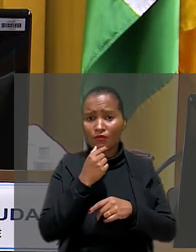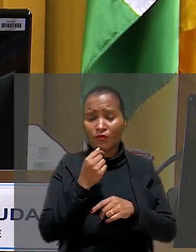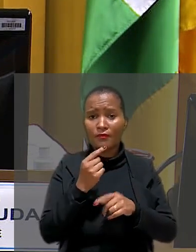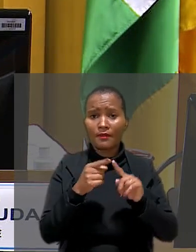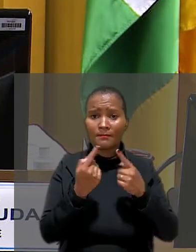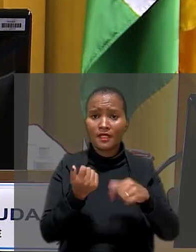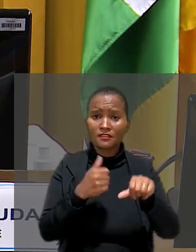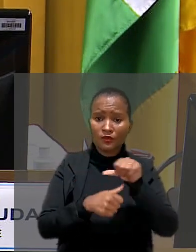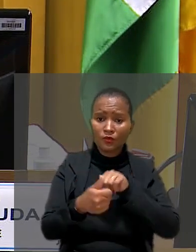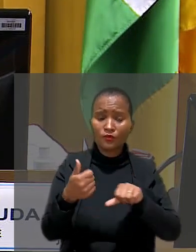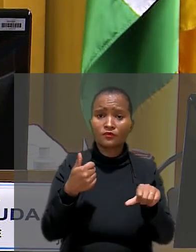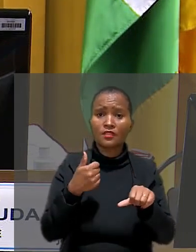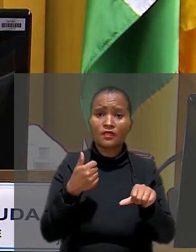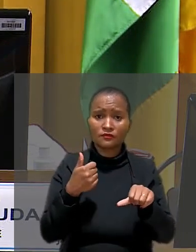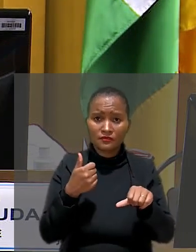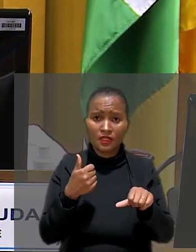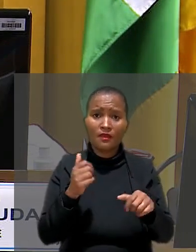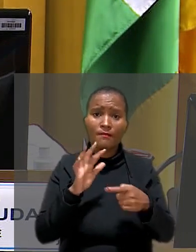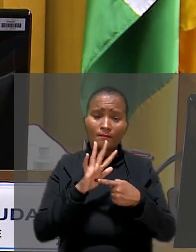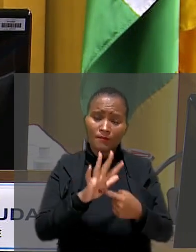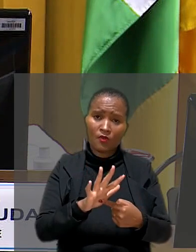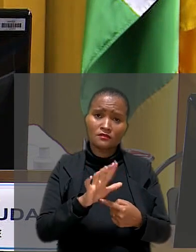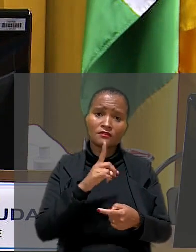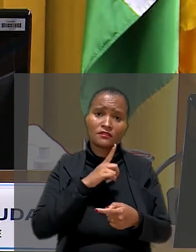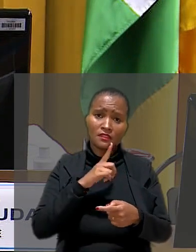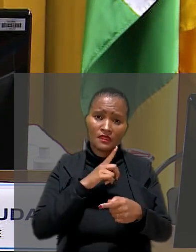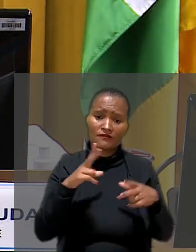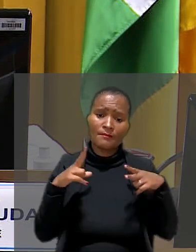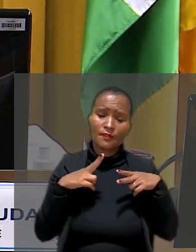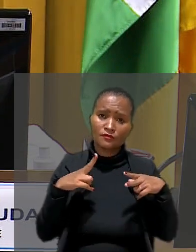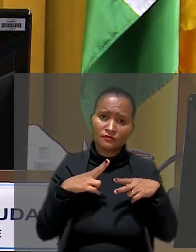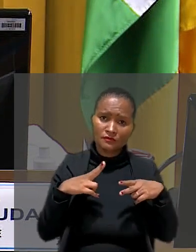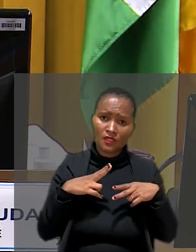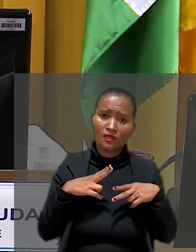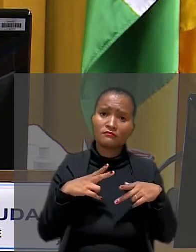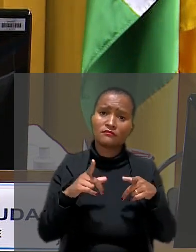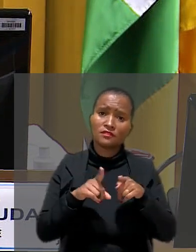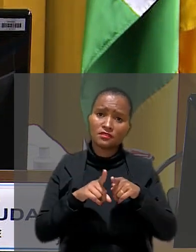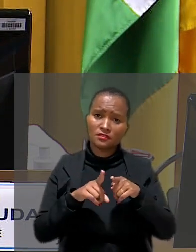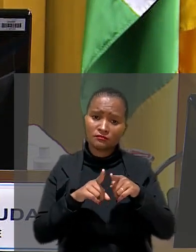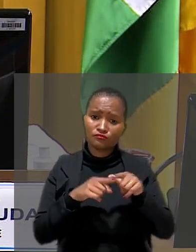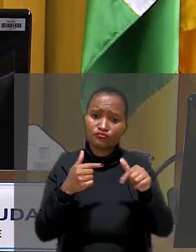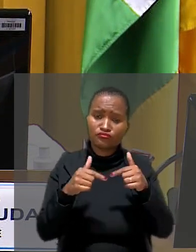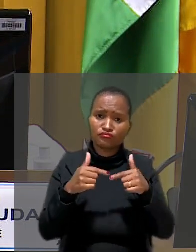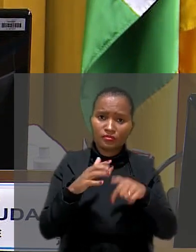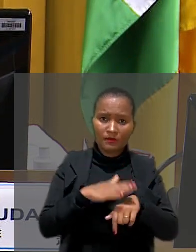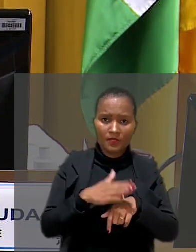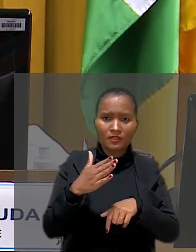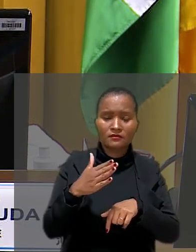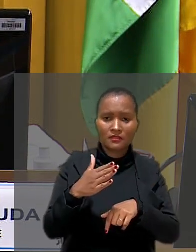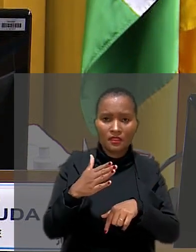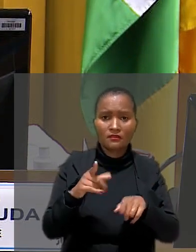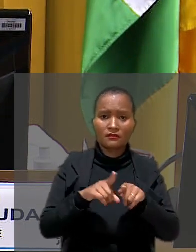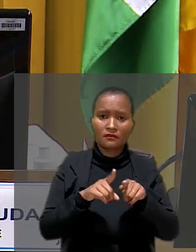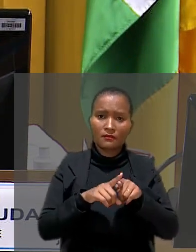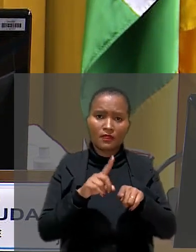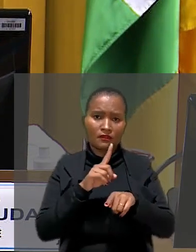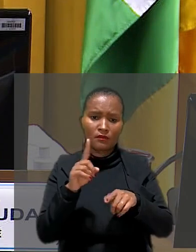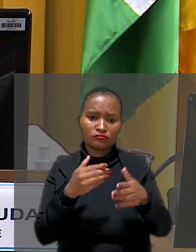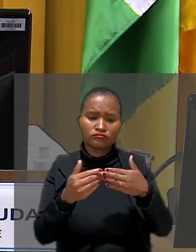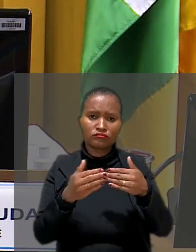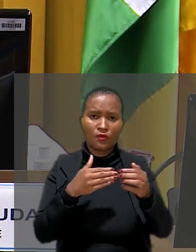atleta. Ao contrário, o quadro descrito revela ter havido pessoalidade e onerosidade, além de não